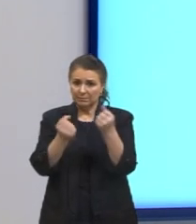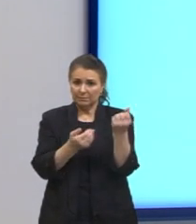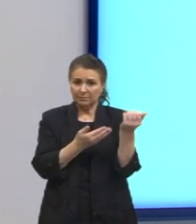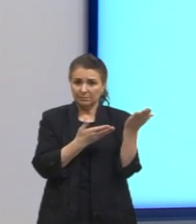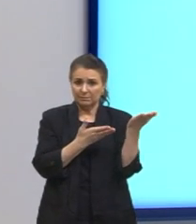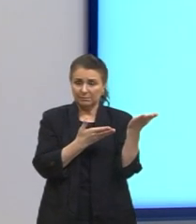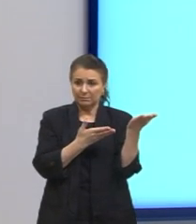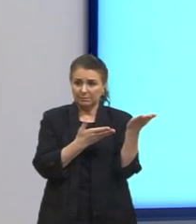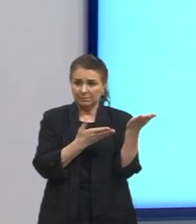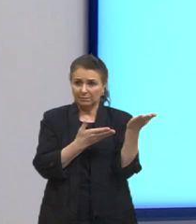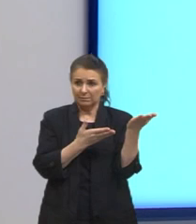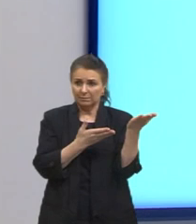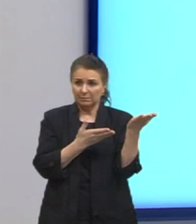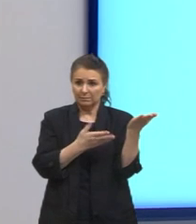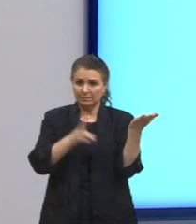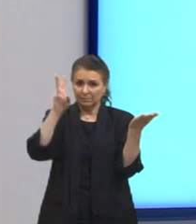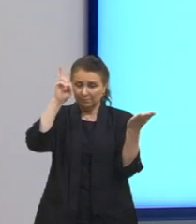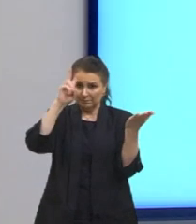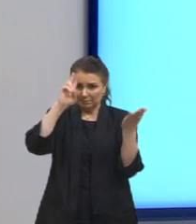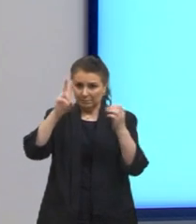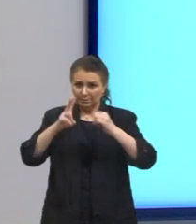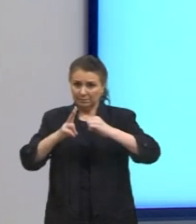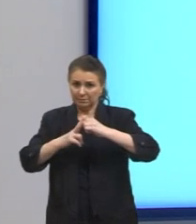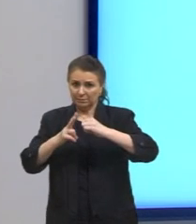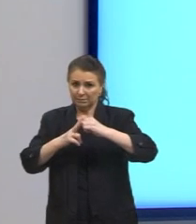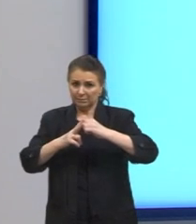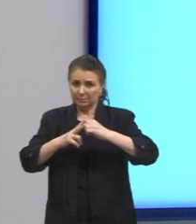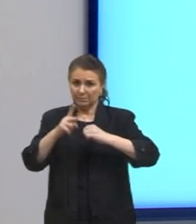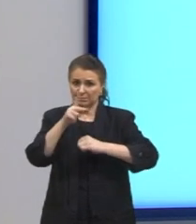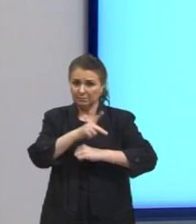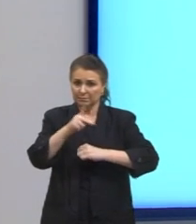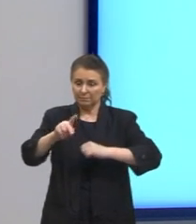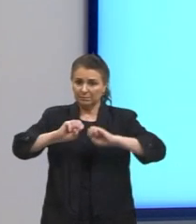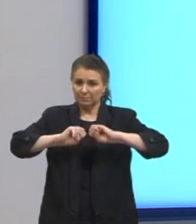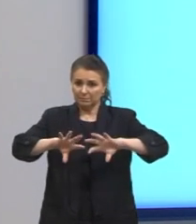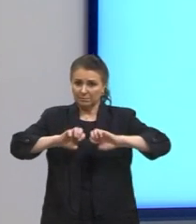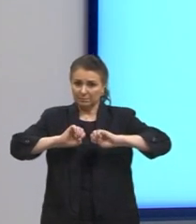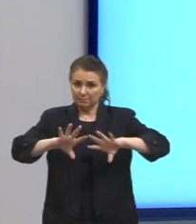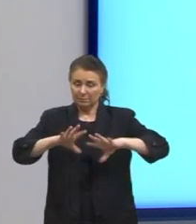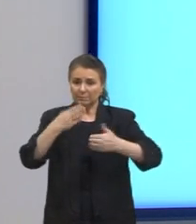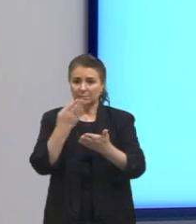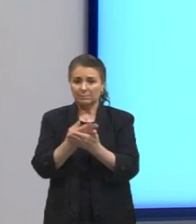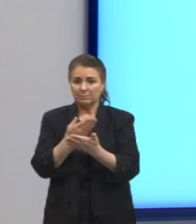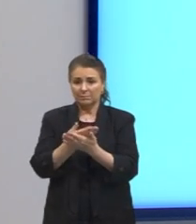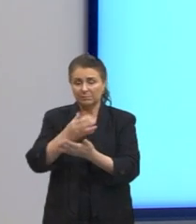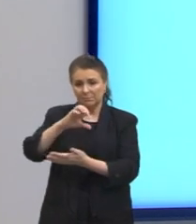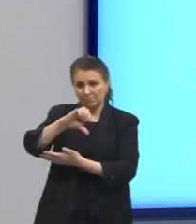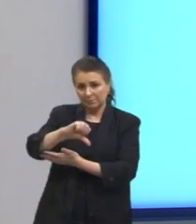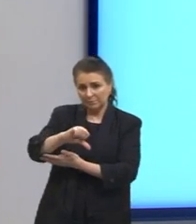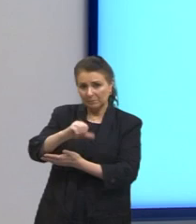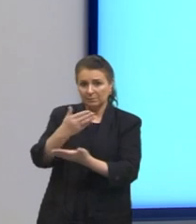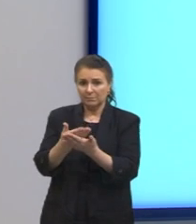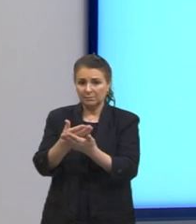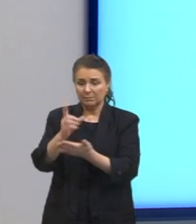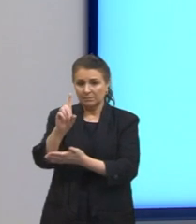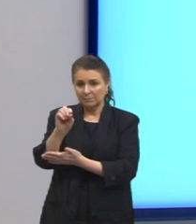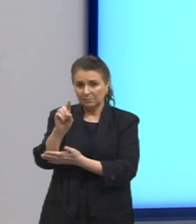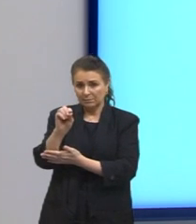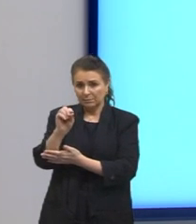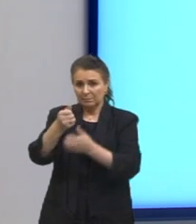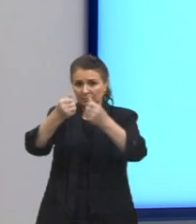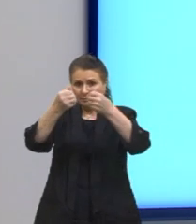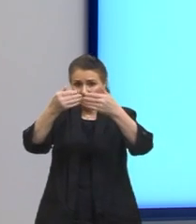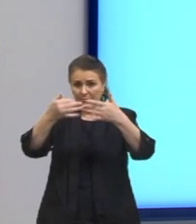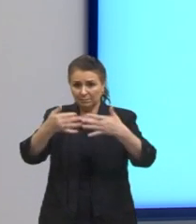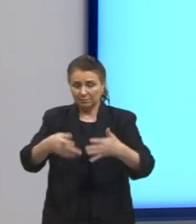Lá, lembram desse tempo verbal aqui que nós trabalhamos? Lá na aula 9, lá na aula 10, nós falamos sobre essa questão